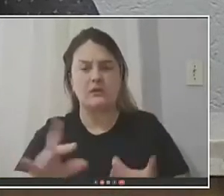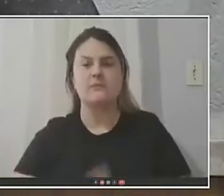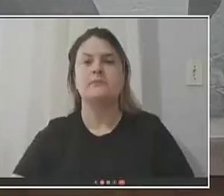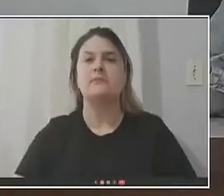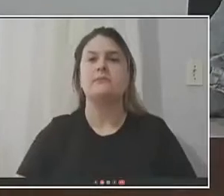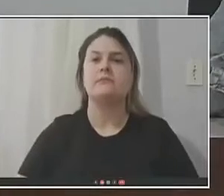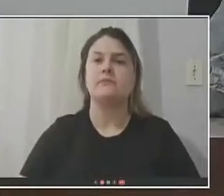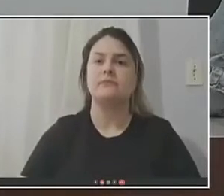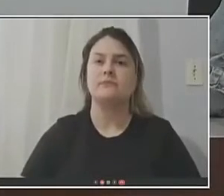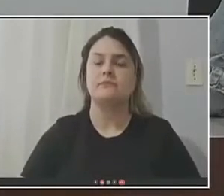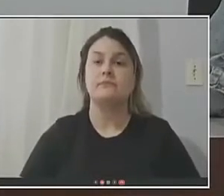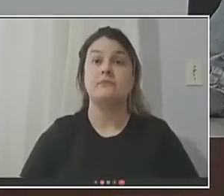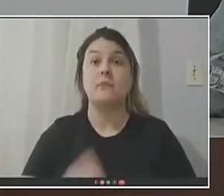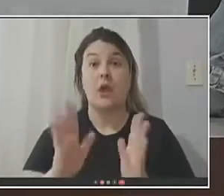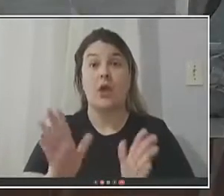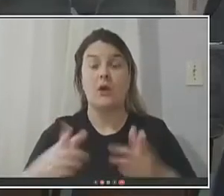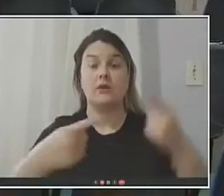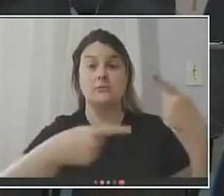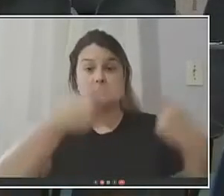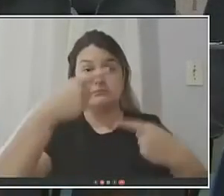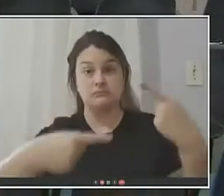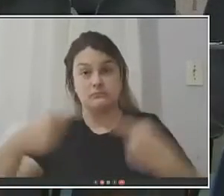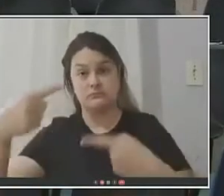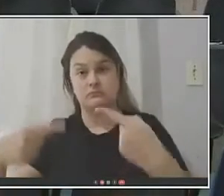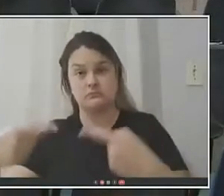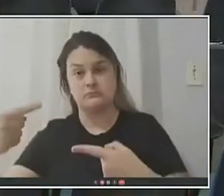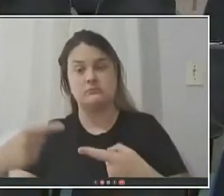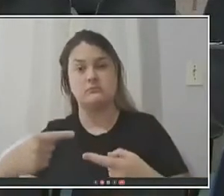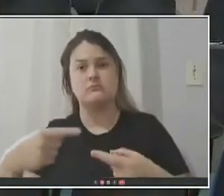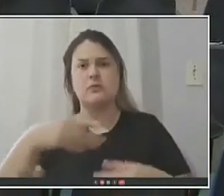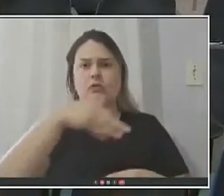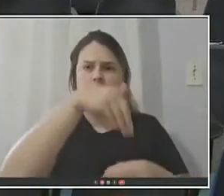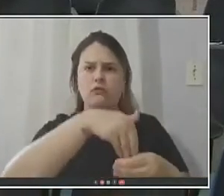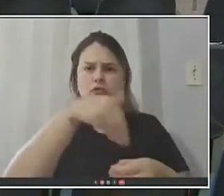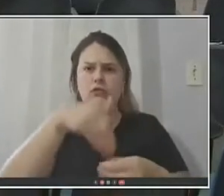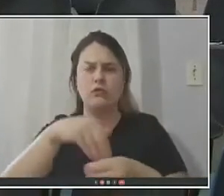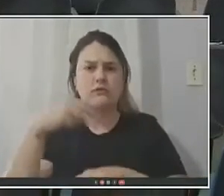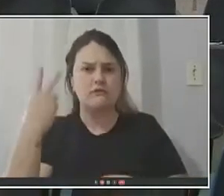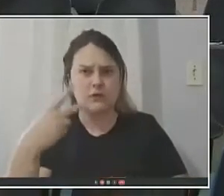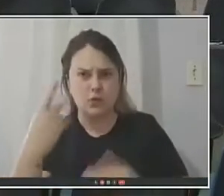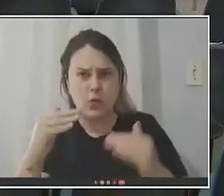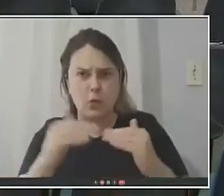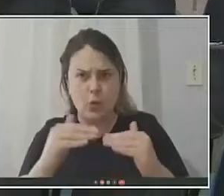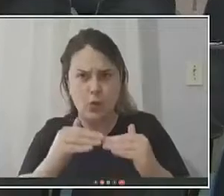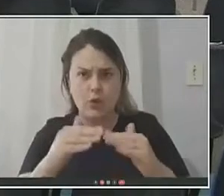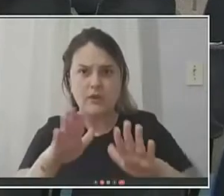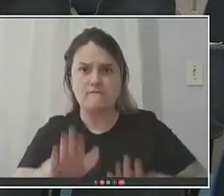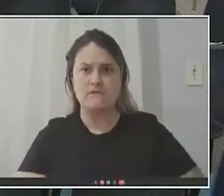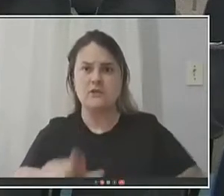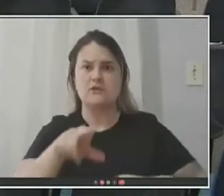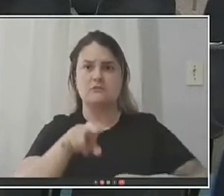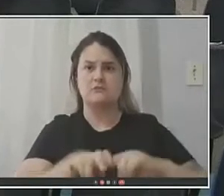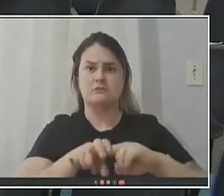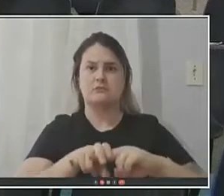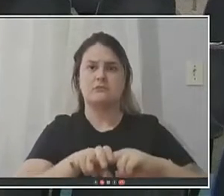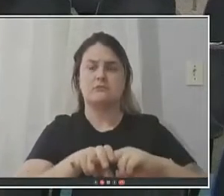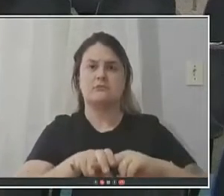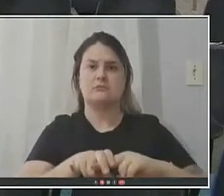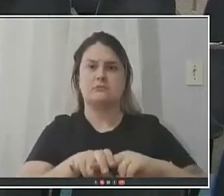Em discussão. Em votação, senhores vereadores que aprovam, permaneçam como estão.